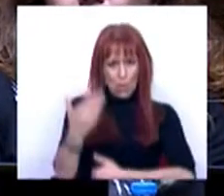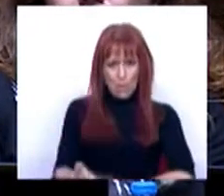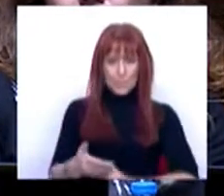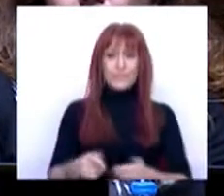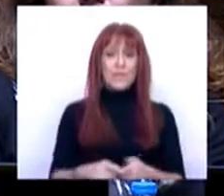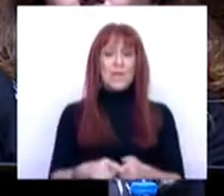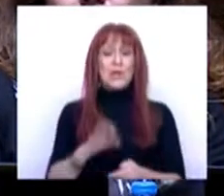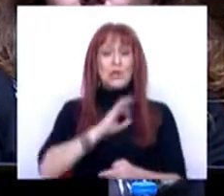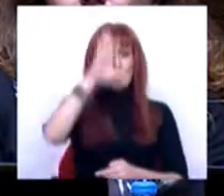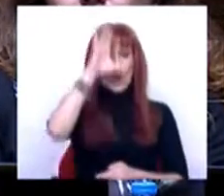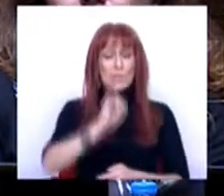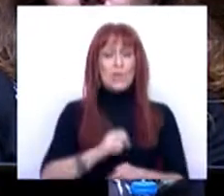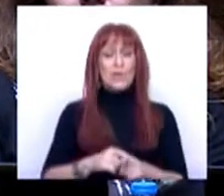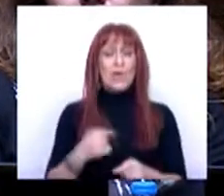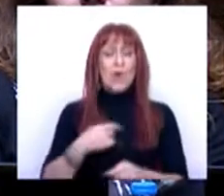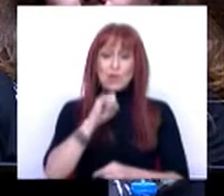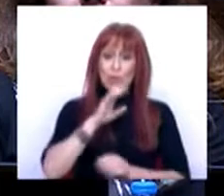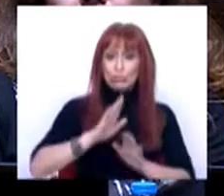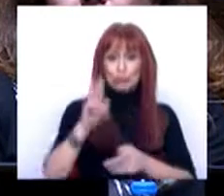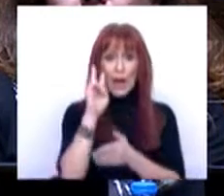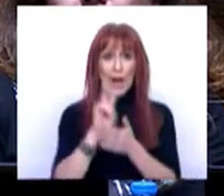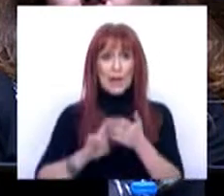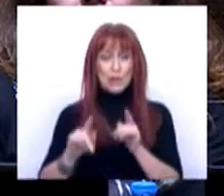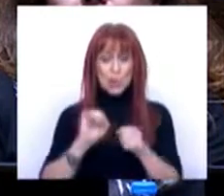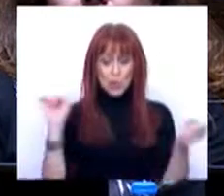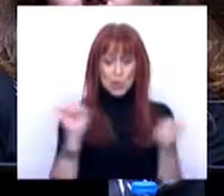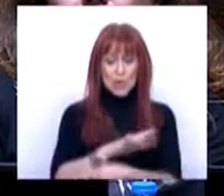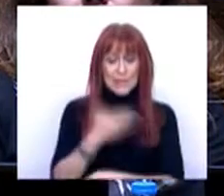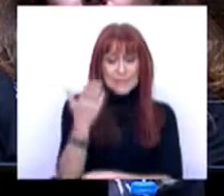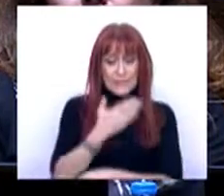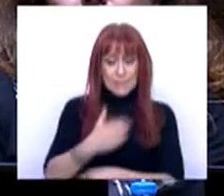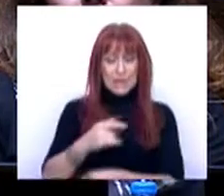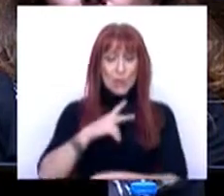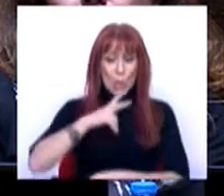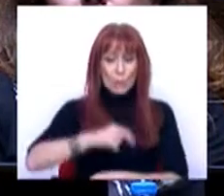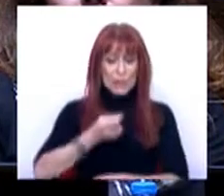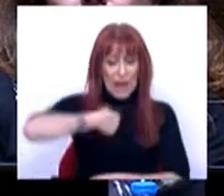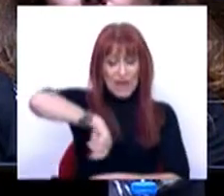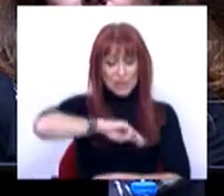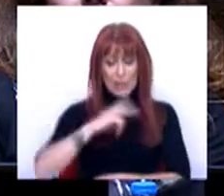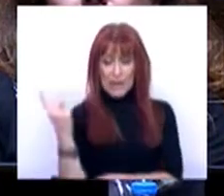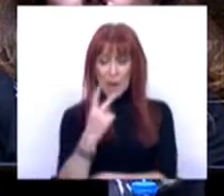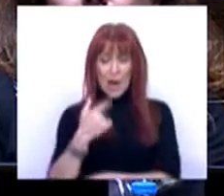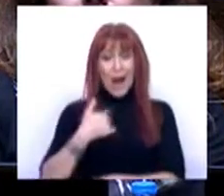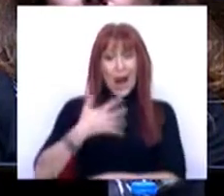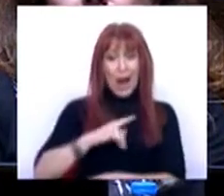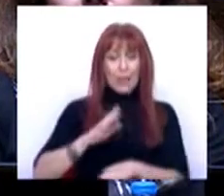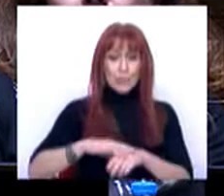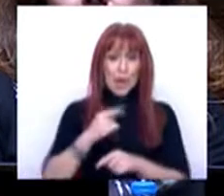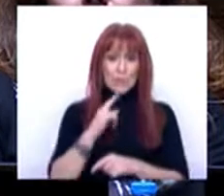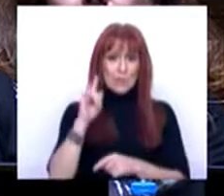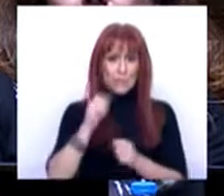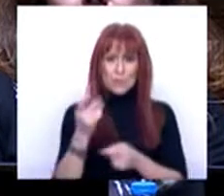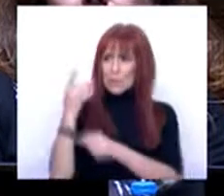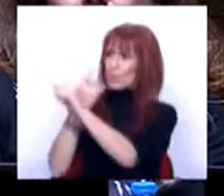Sr. Ministro, tivemos a oportunidade de ler nos jornais desta semana que Portugal e Espanha, por terem uma elevada